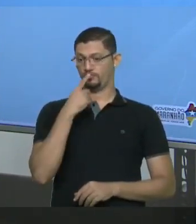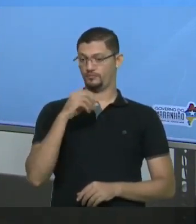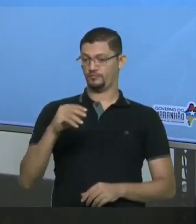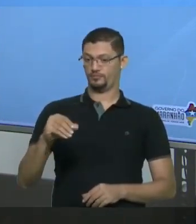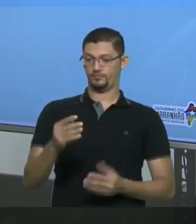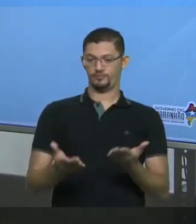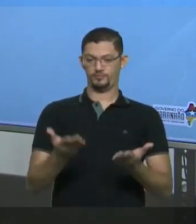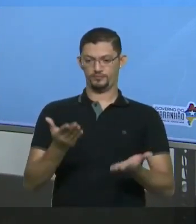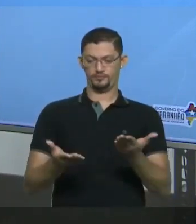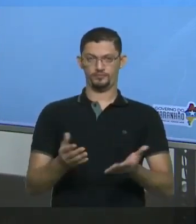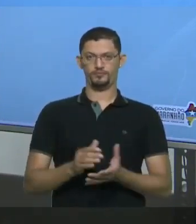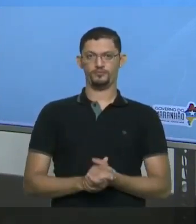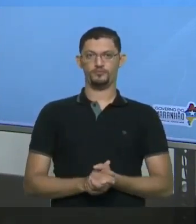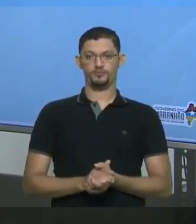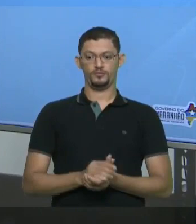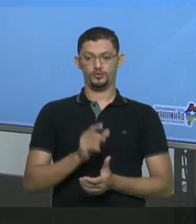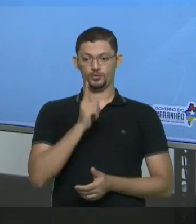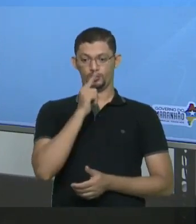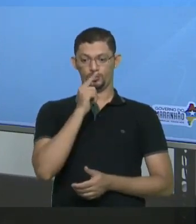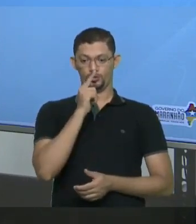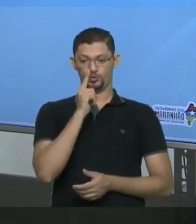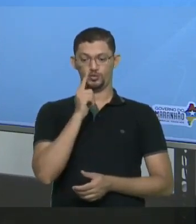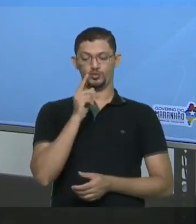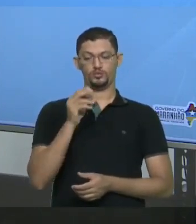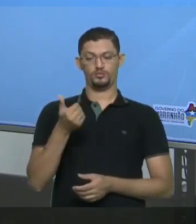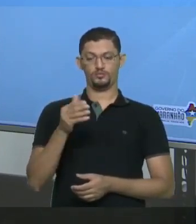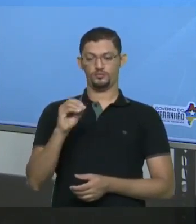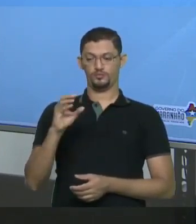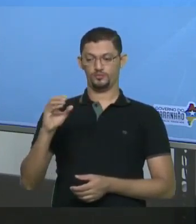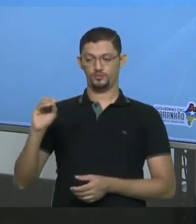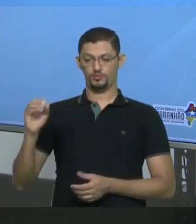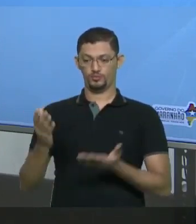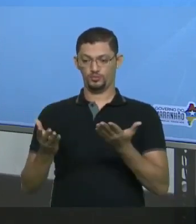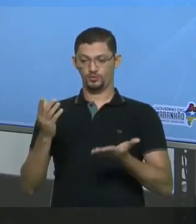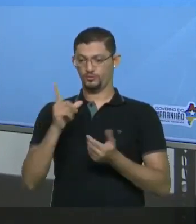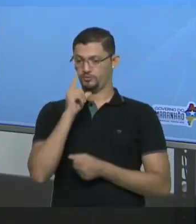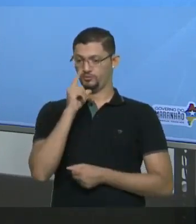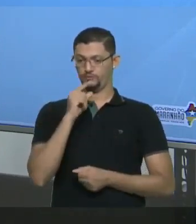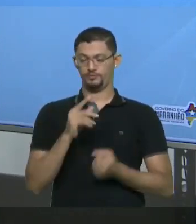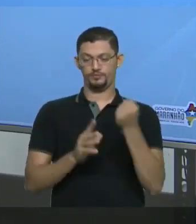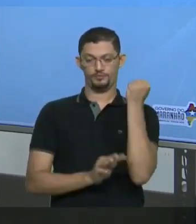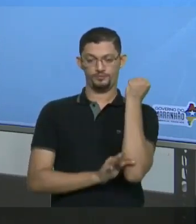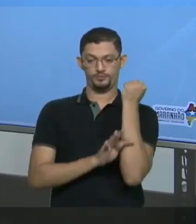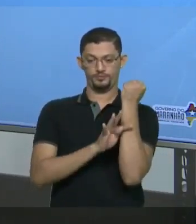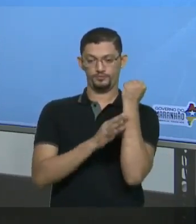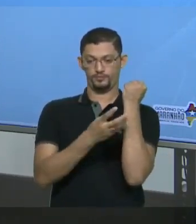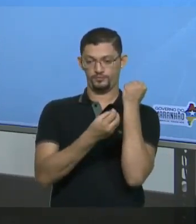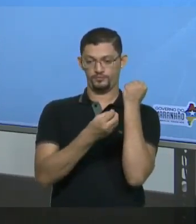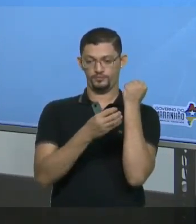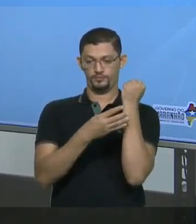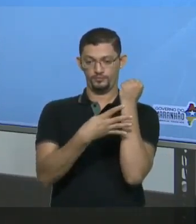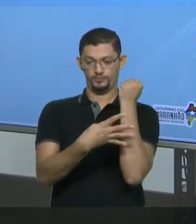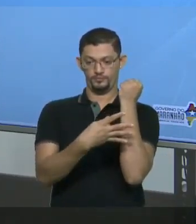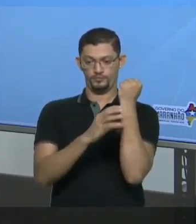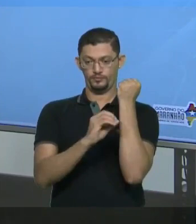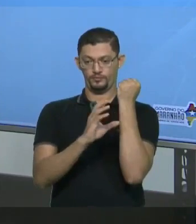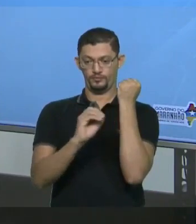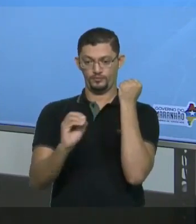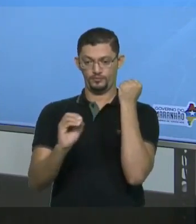Em mil gramas De água A 15 graus Celsius Quando eu aumentei A temperatura Para 40 graus Celsius Eu